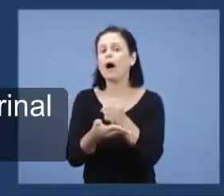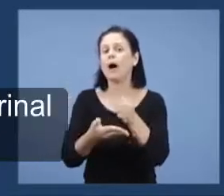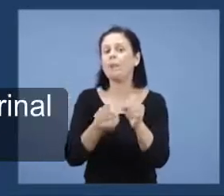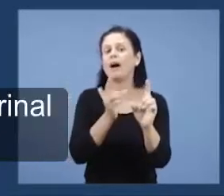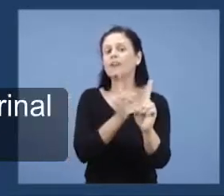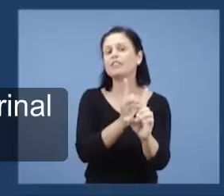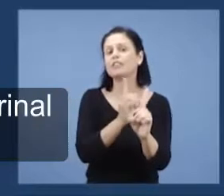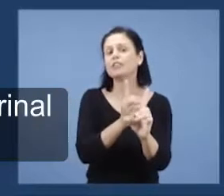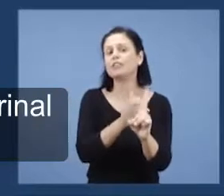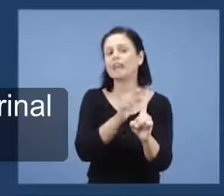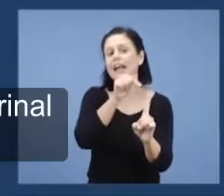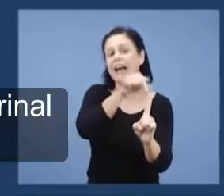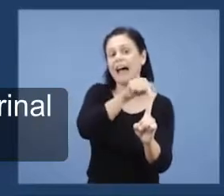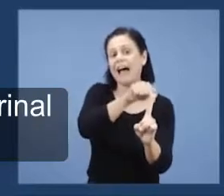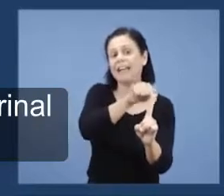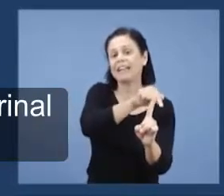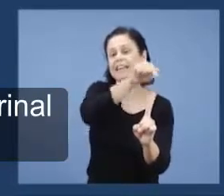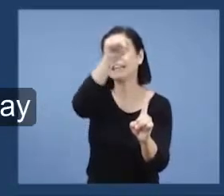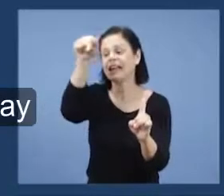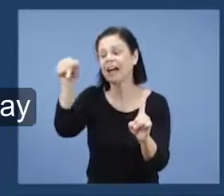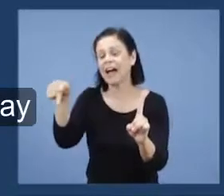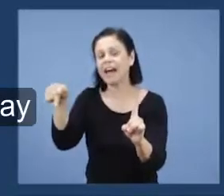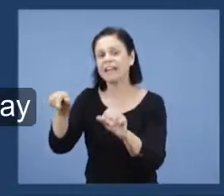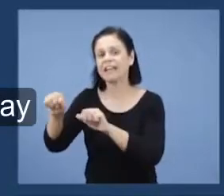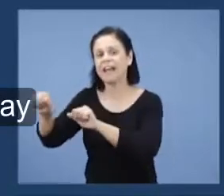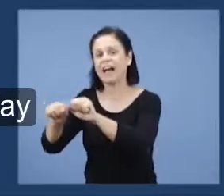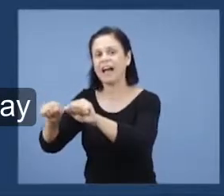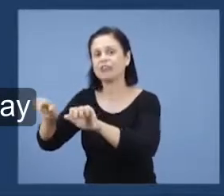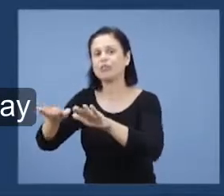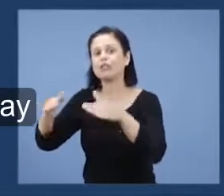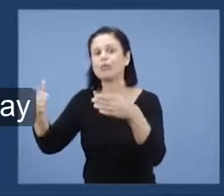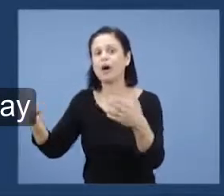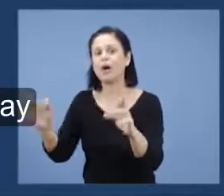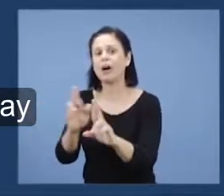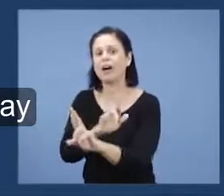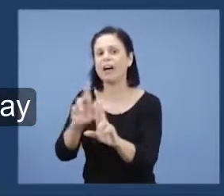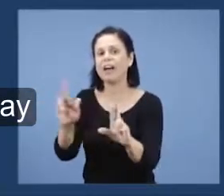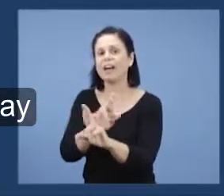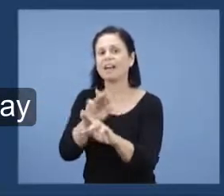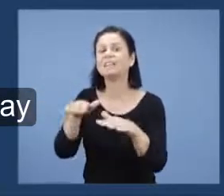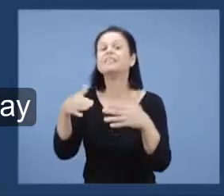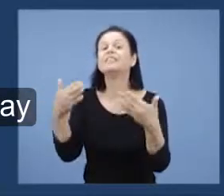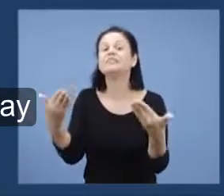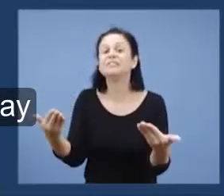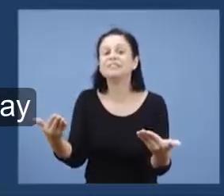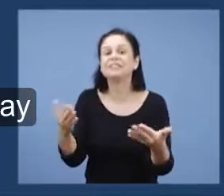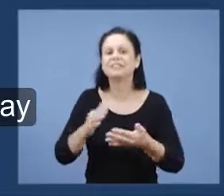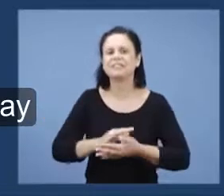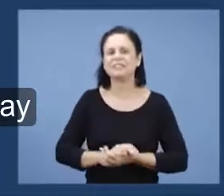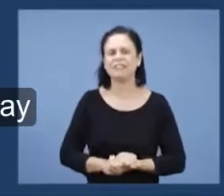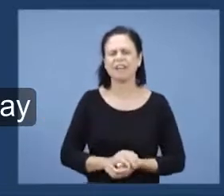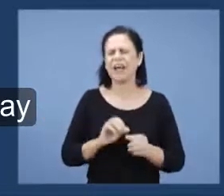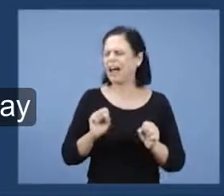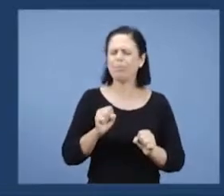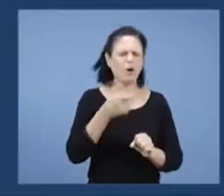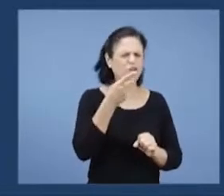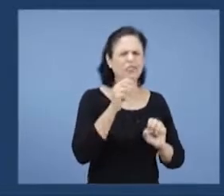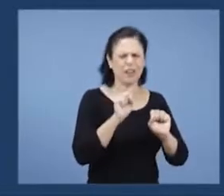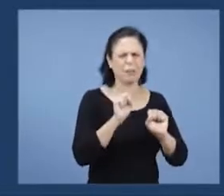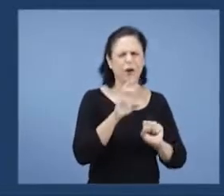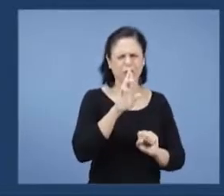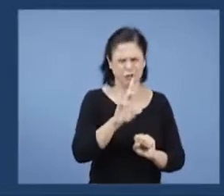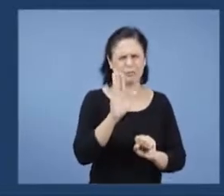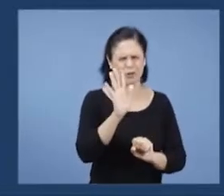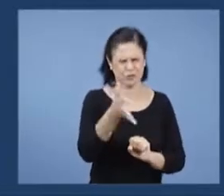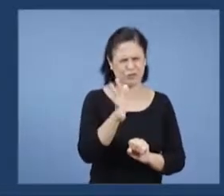Éfeso, que é o pai. Agora, nós vimos qual é a base doutrinária de Esmirna, em Apocalipse 2.8. É, pode dizer, pode continuar. Podemos dizer a